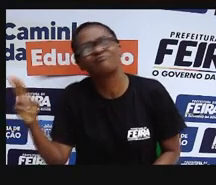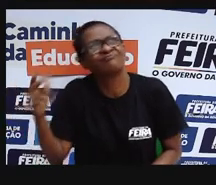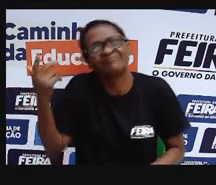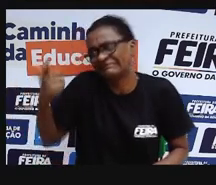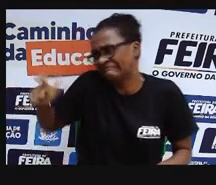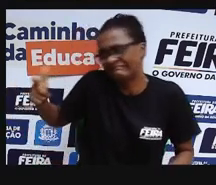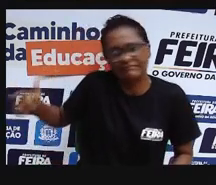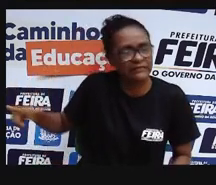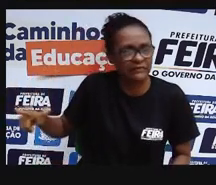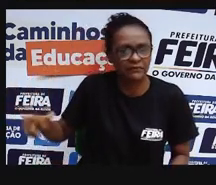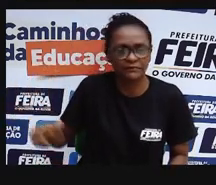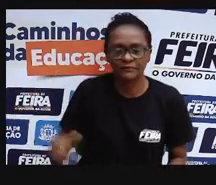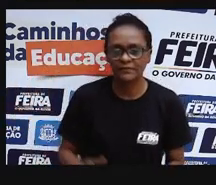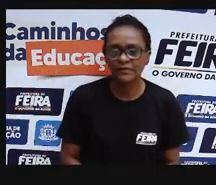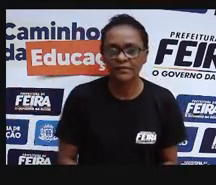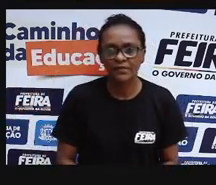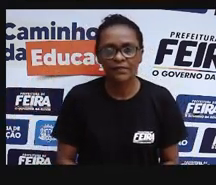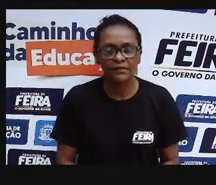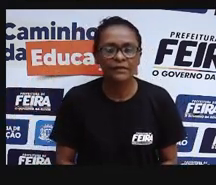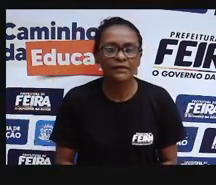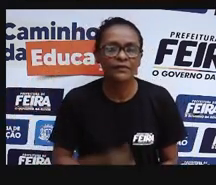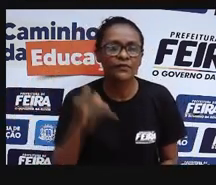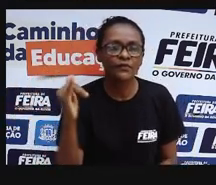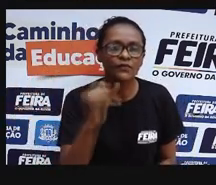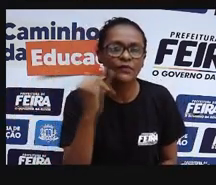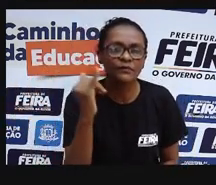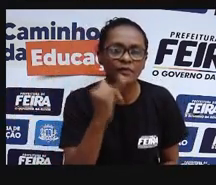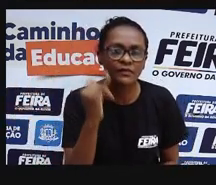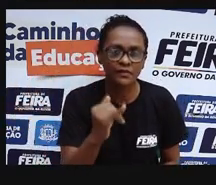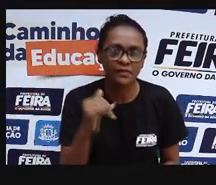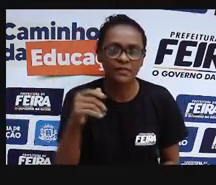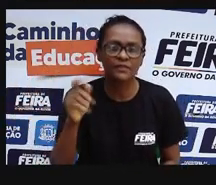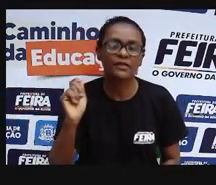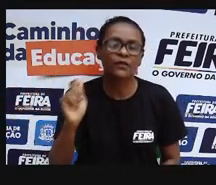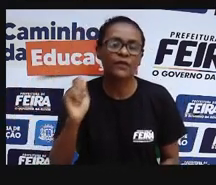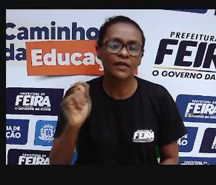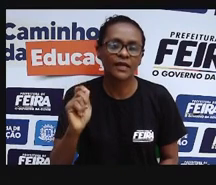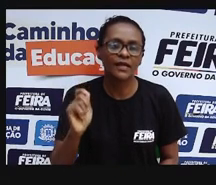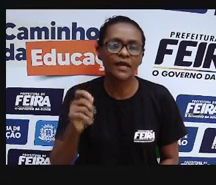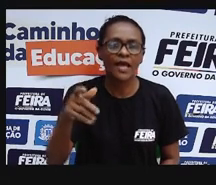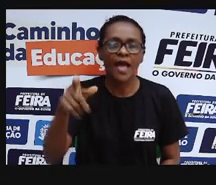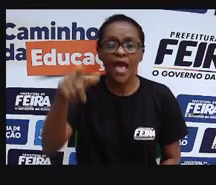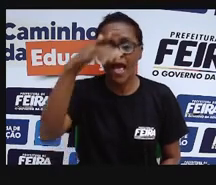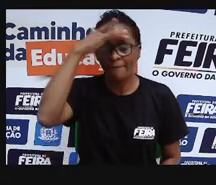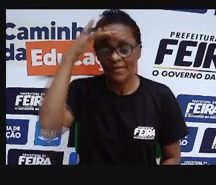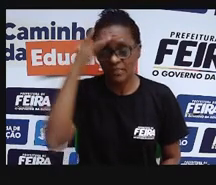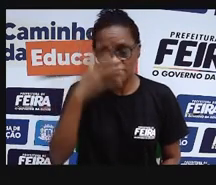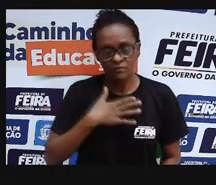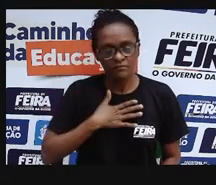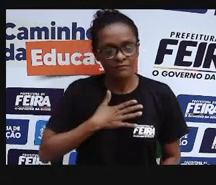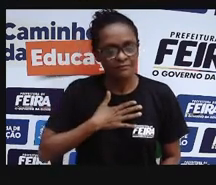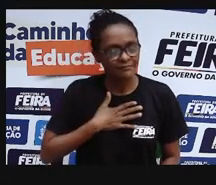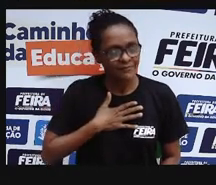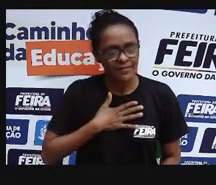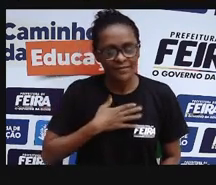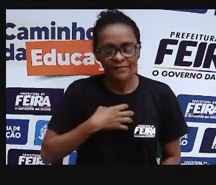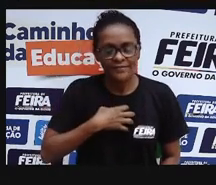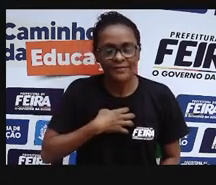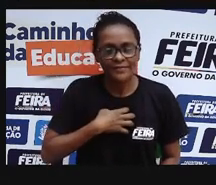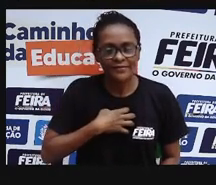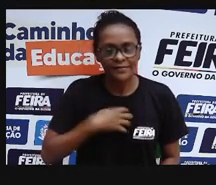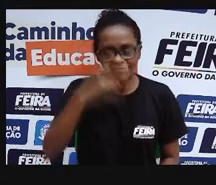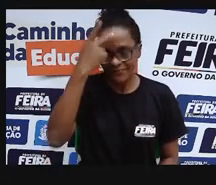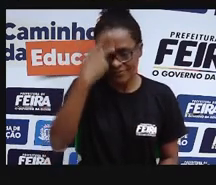religião e tudo bem. Mas o que gera essa saúde espiritual são esses valores morais,